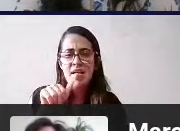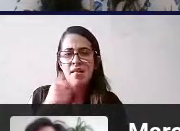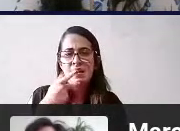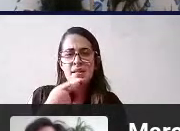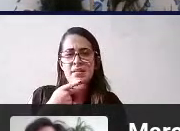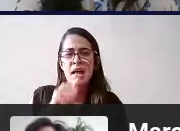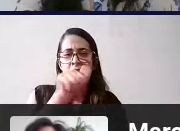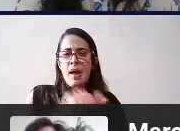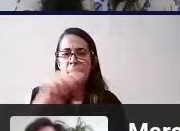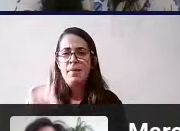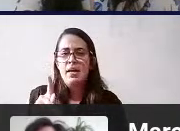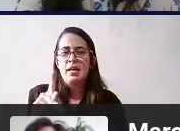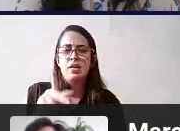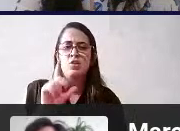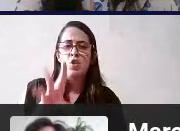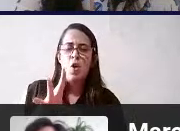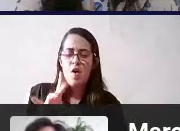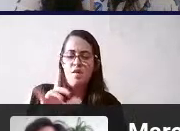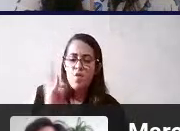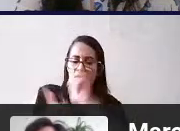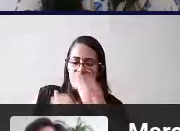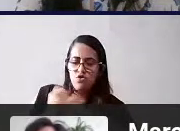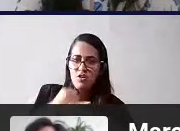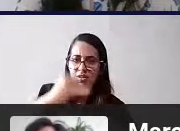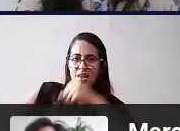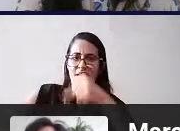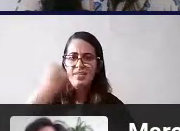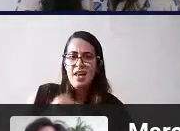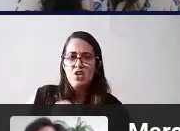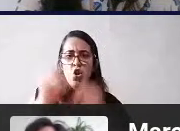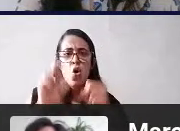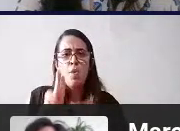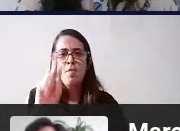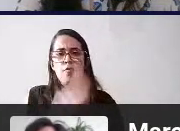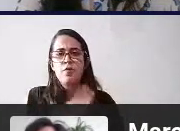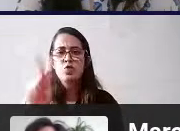informação de informação de internet ou o professor pode usar pra